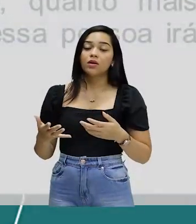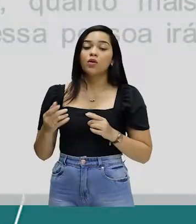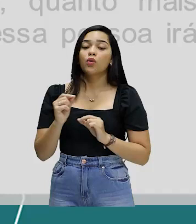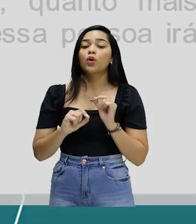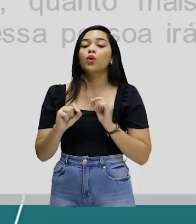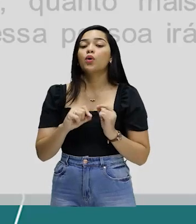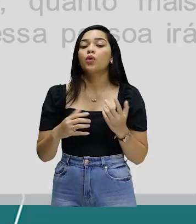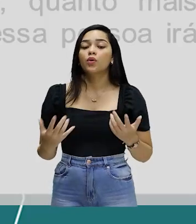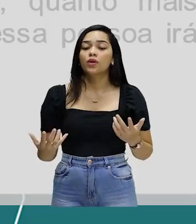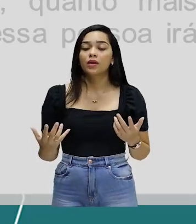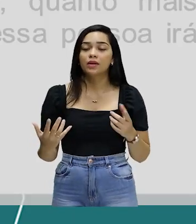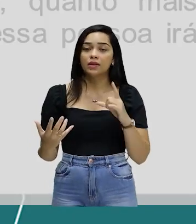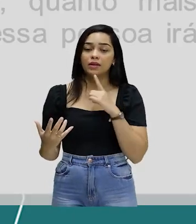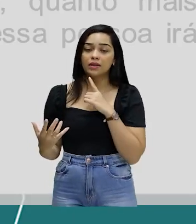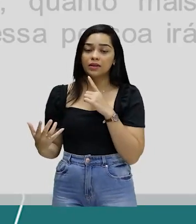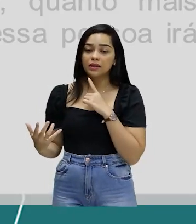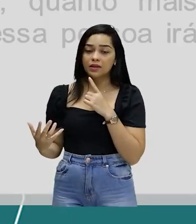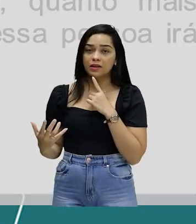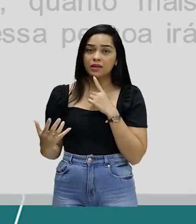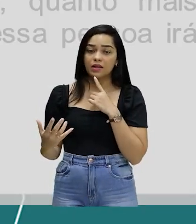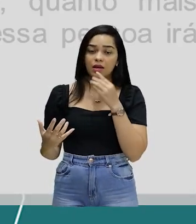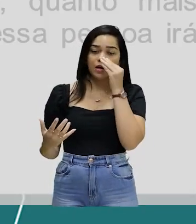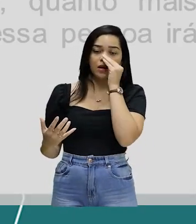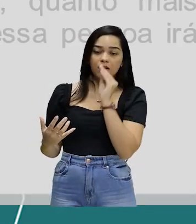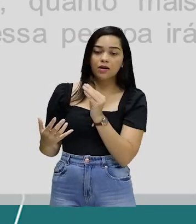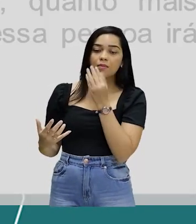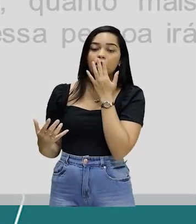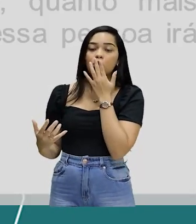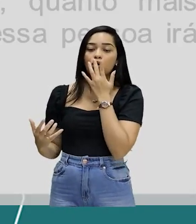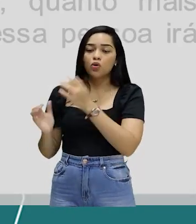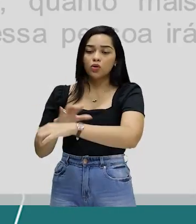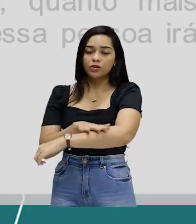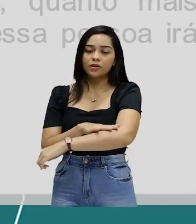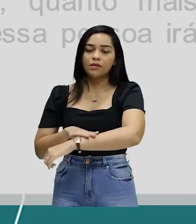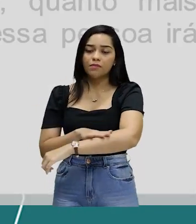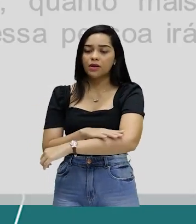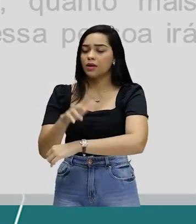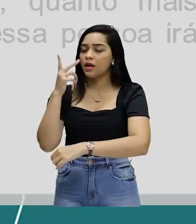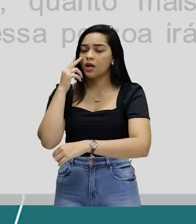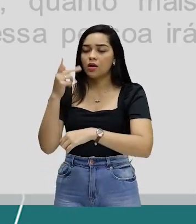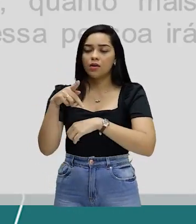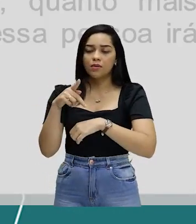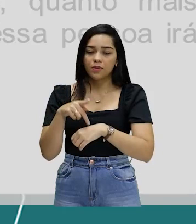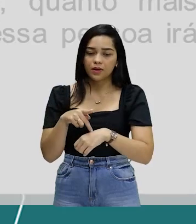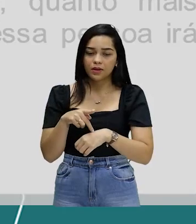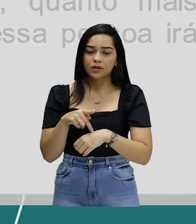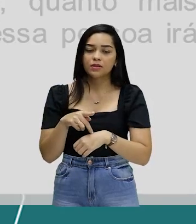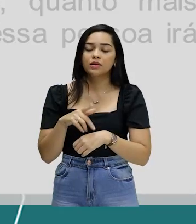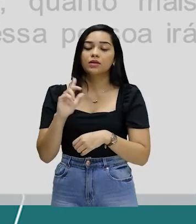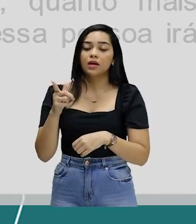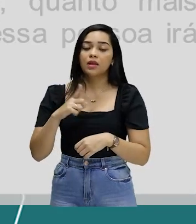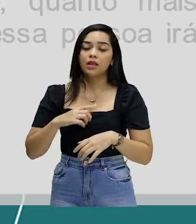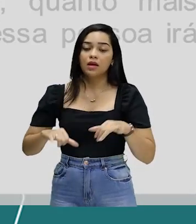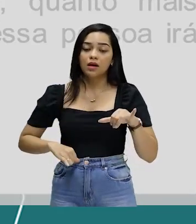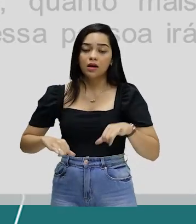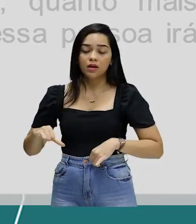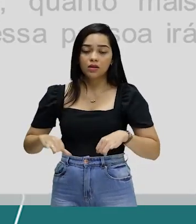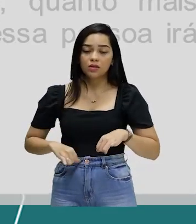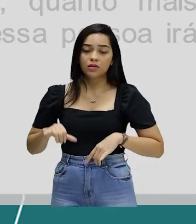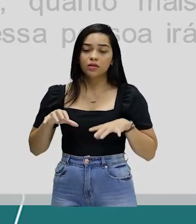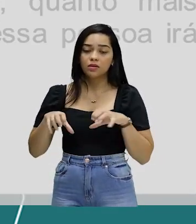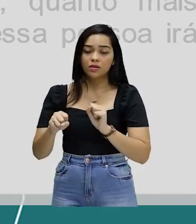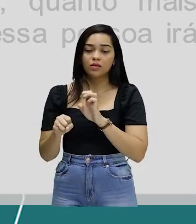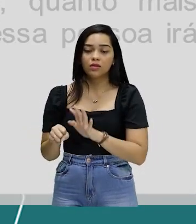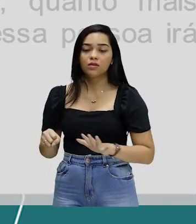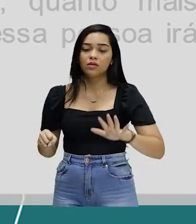Colorismo é quando existe a discriminação pela cor da pele. Muito comum em países que sofreram a